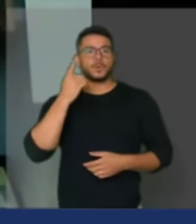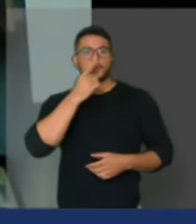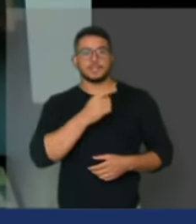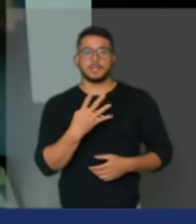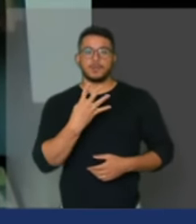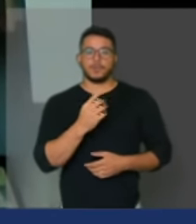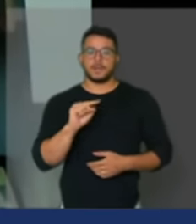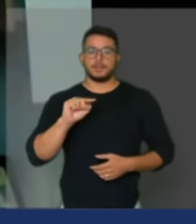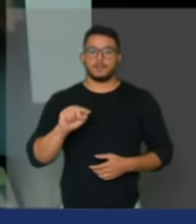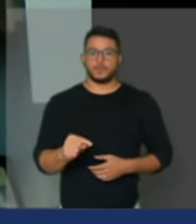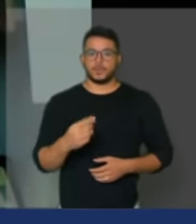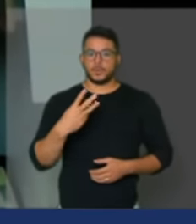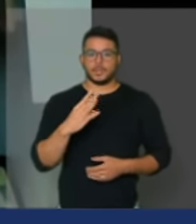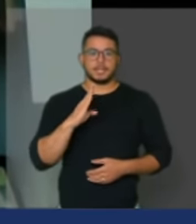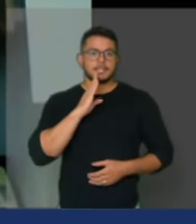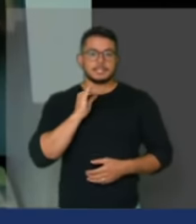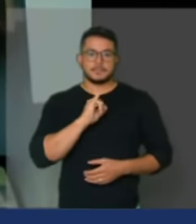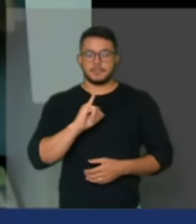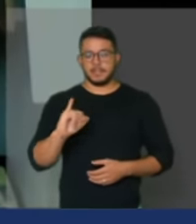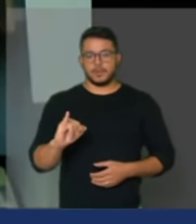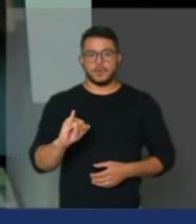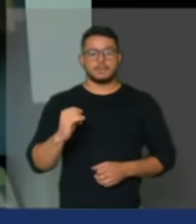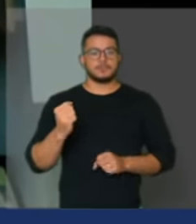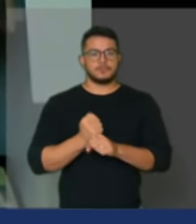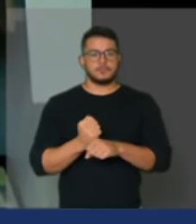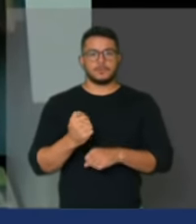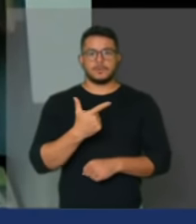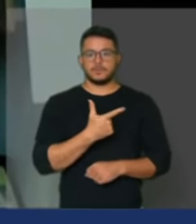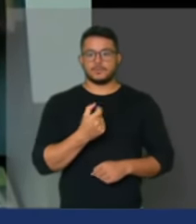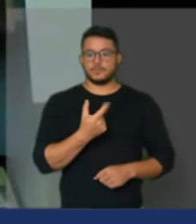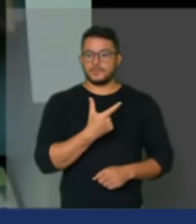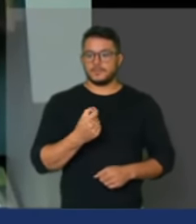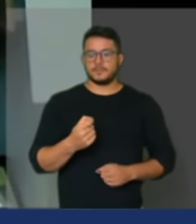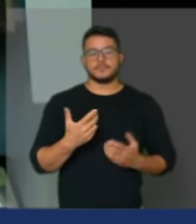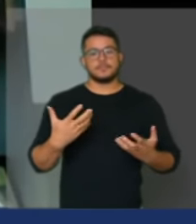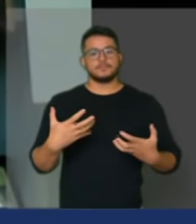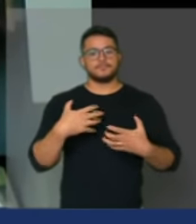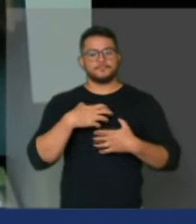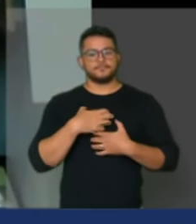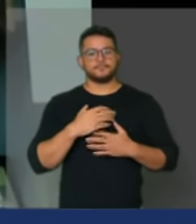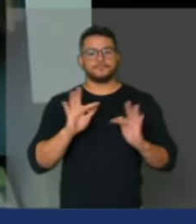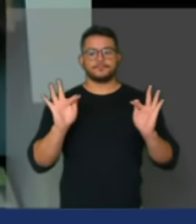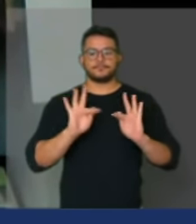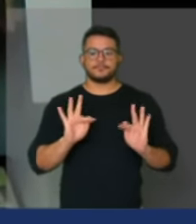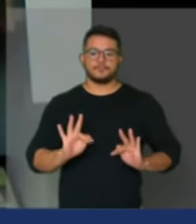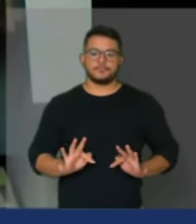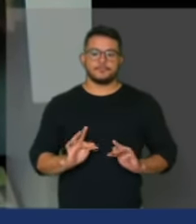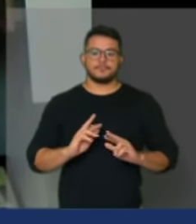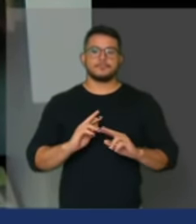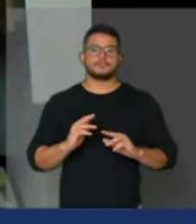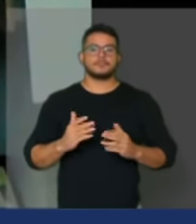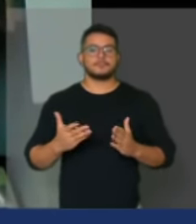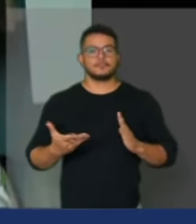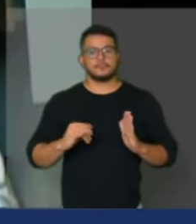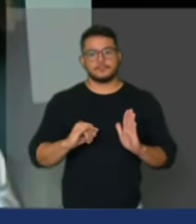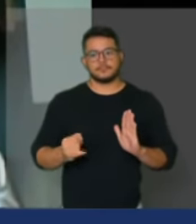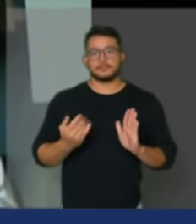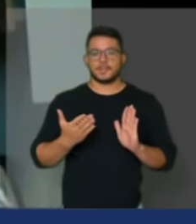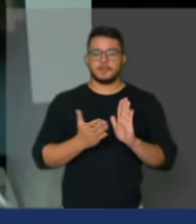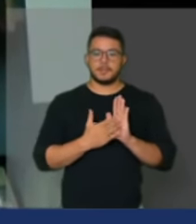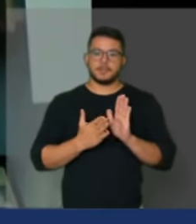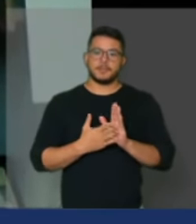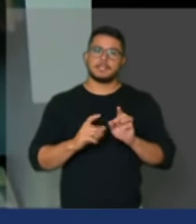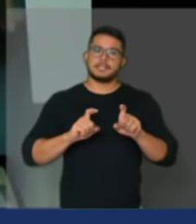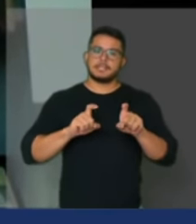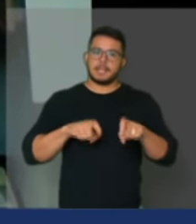conquistados em 2020 então é uma alegria fazer parte desse trabalho dessa história quero parabenizar o agro parabenizar